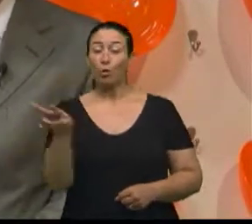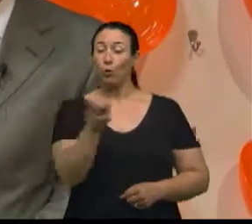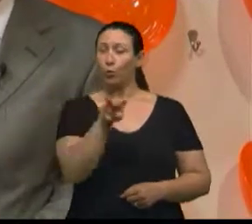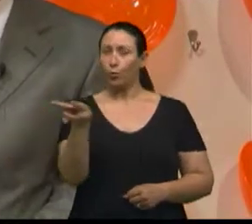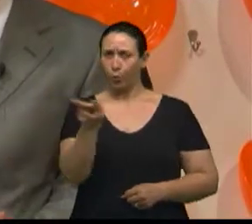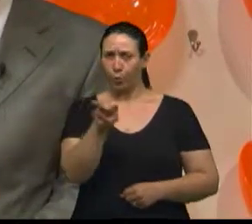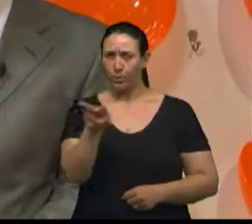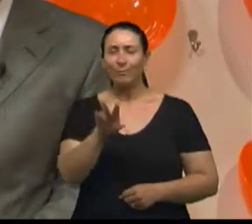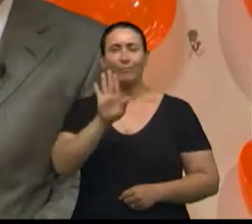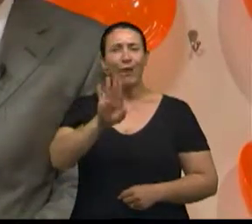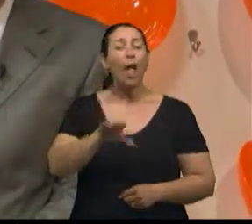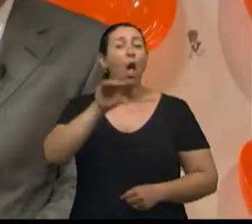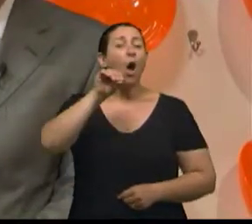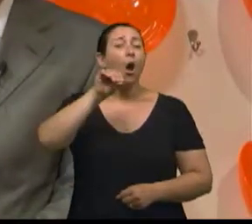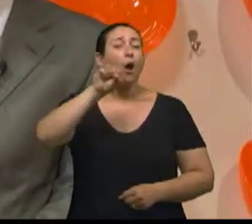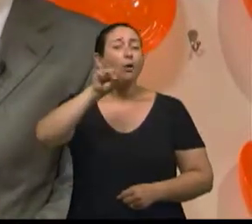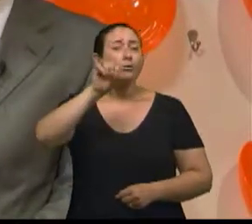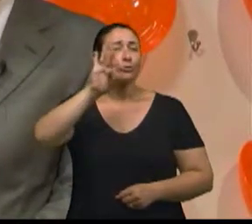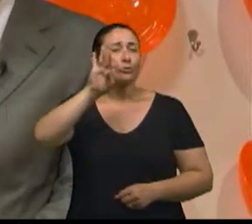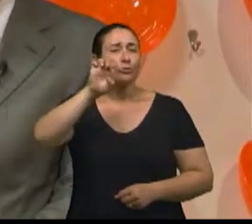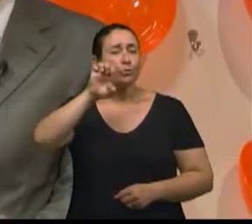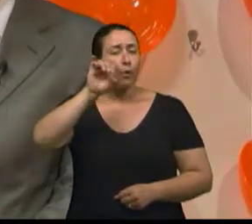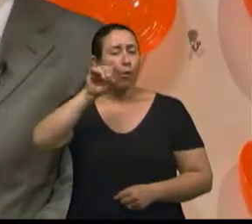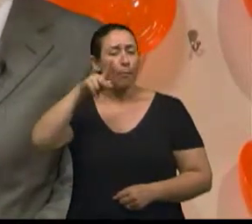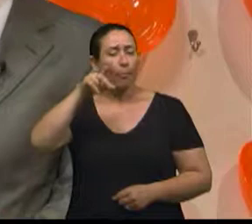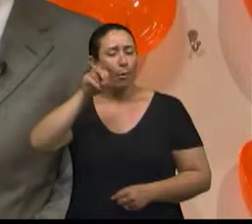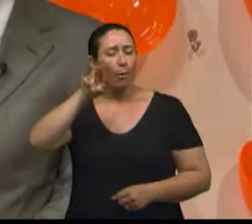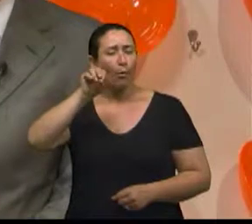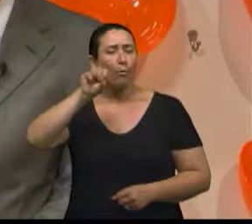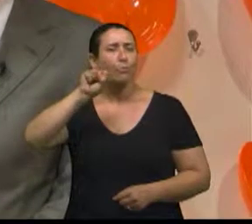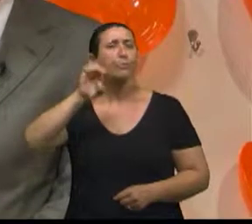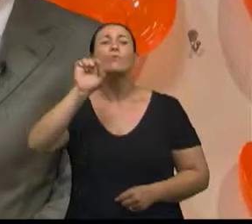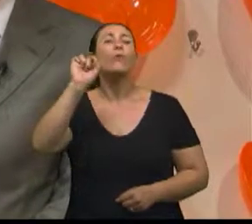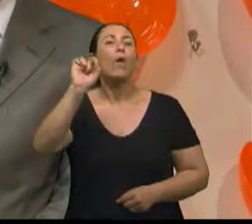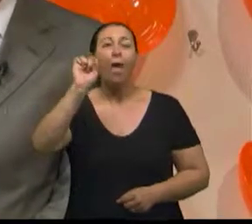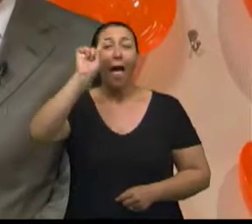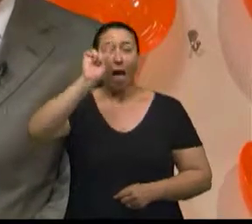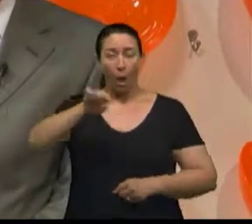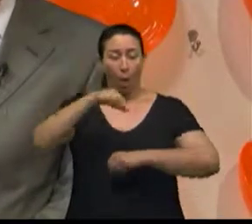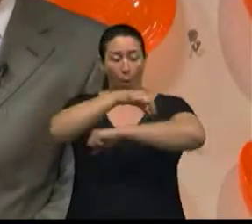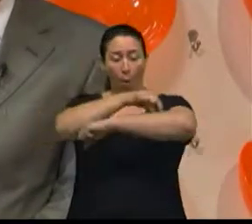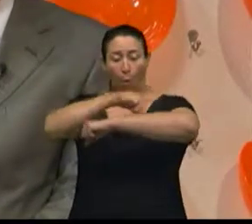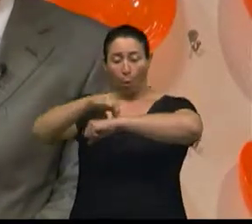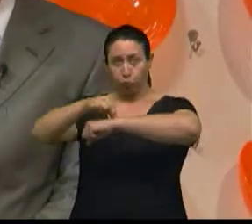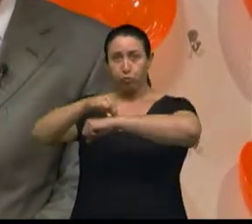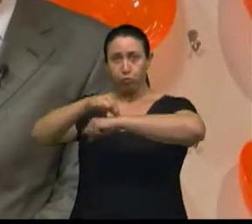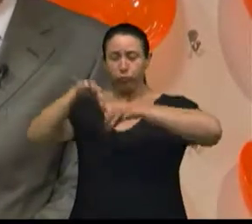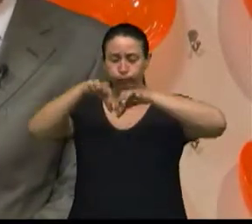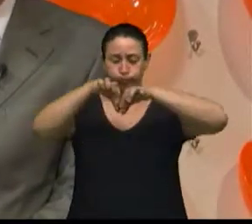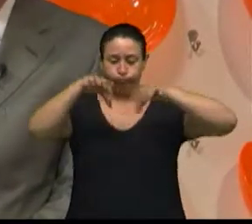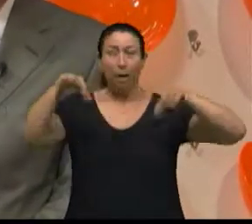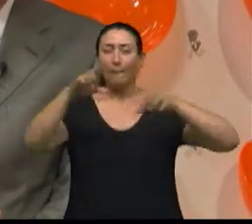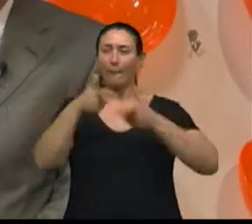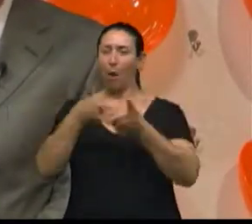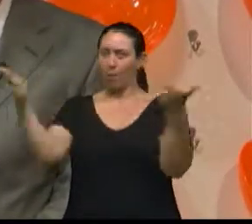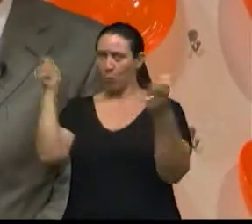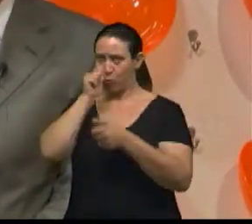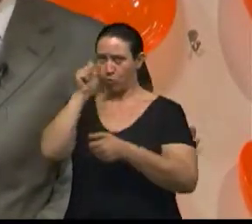o tutano do osso, seria E isso é normal perder? Isso com a idade ocorre, principalmente nas mulheres, em função